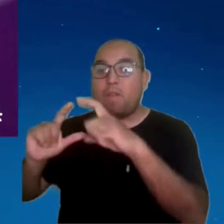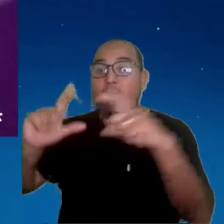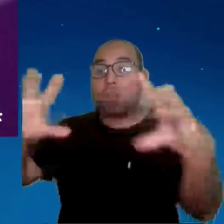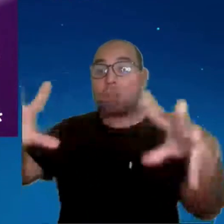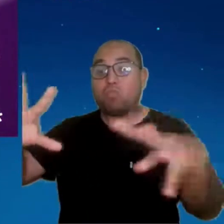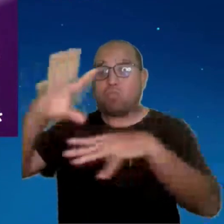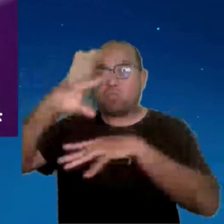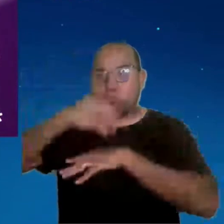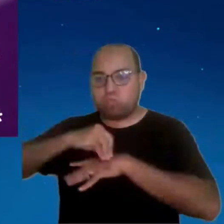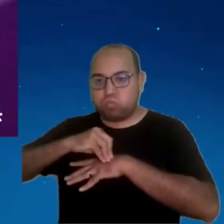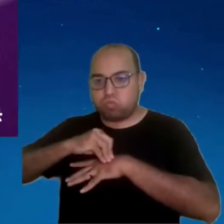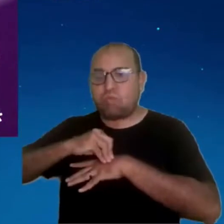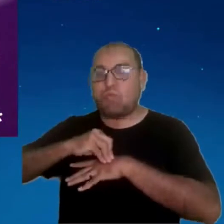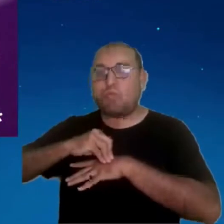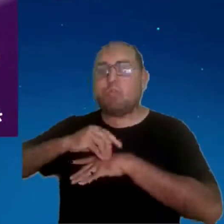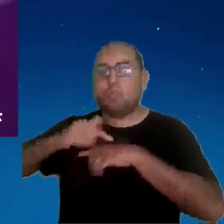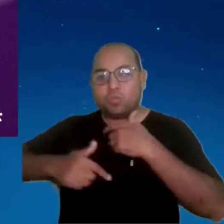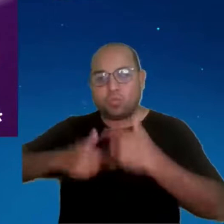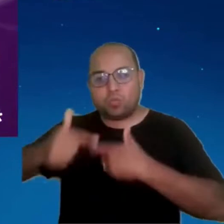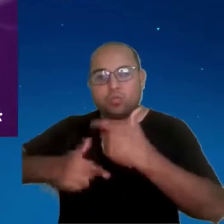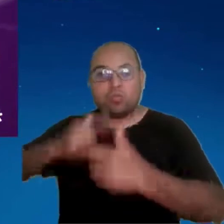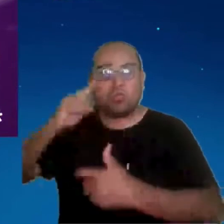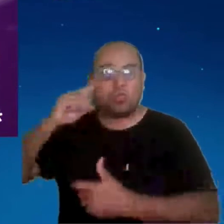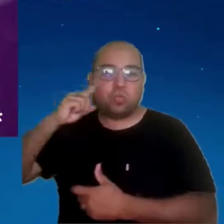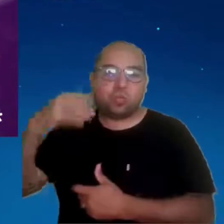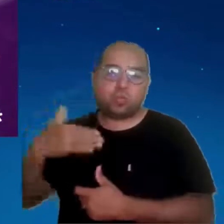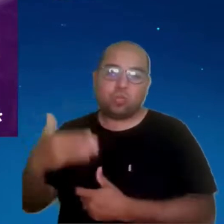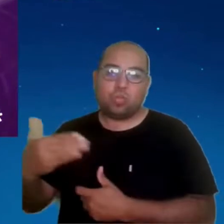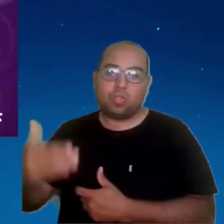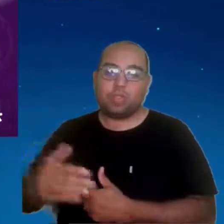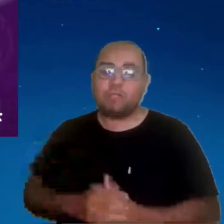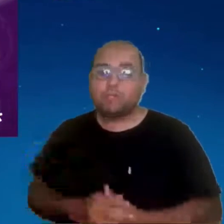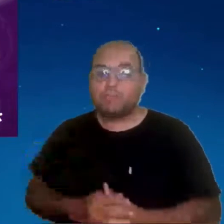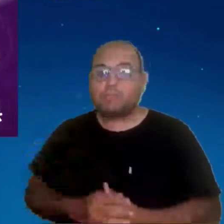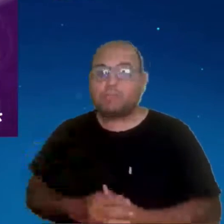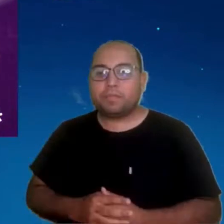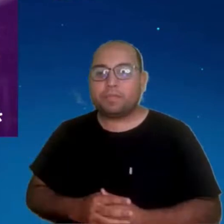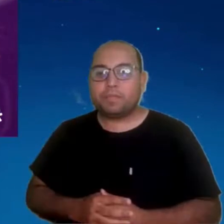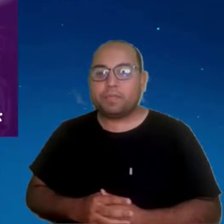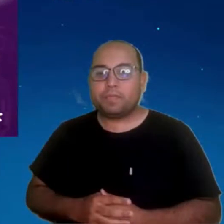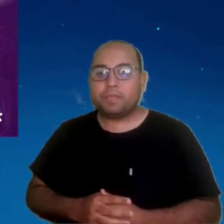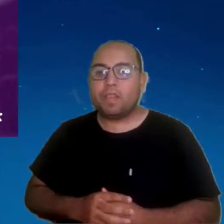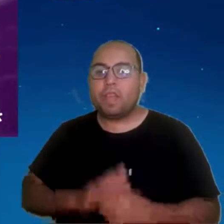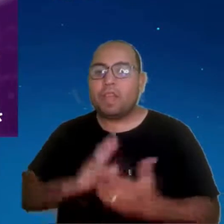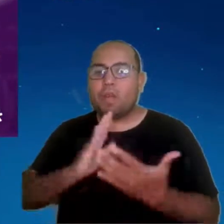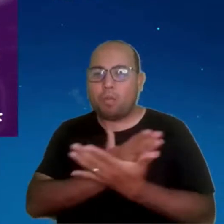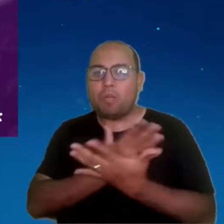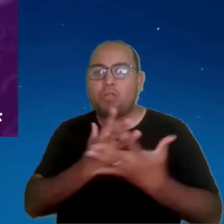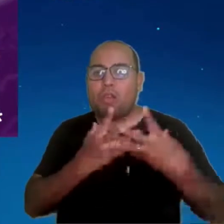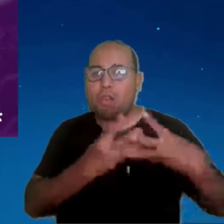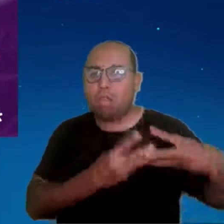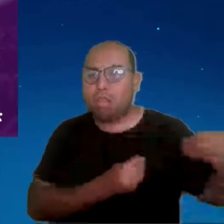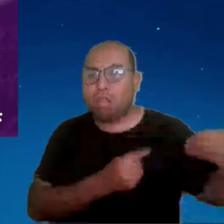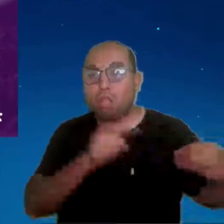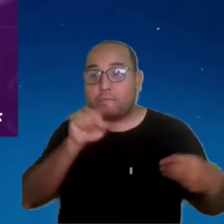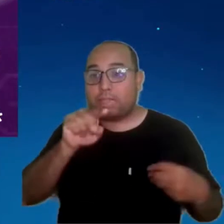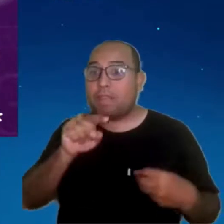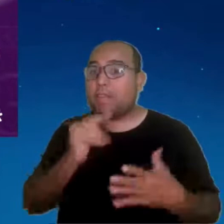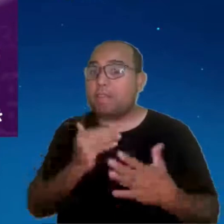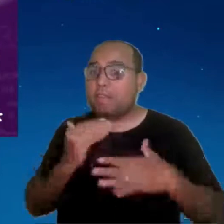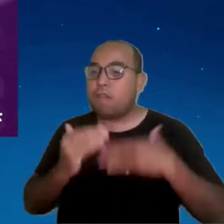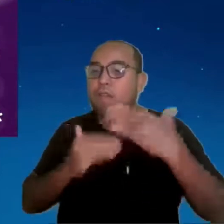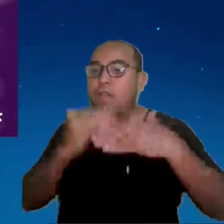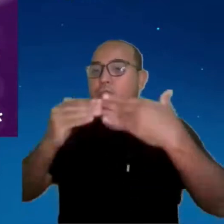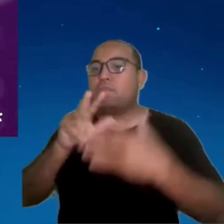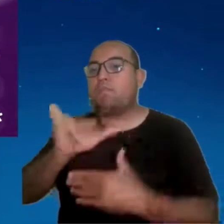vez mais vocês vão ouvir isso. Tem coisa que vai voar? Tem. Mas tem coisa que não vai voar. Mas isso aqui vai voar. Isso aqui vai fazer parte do nosso